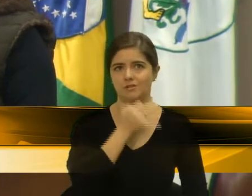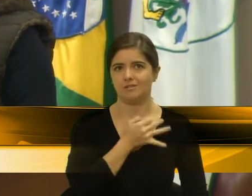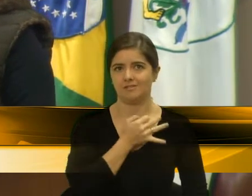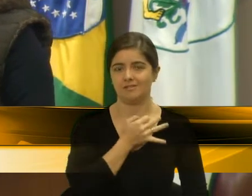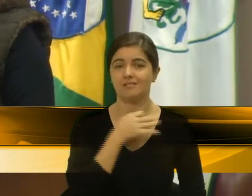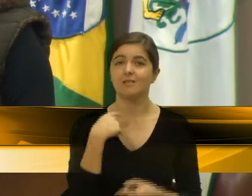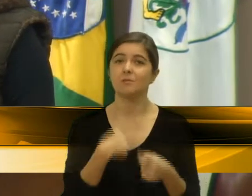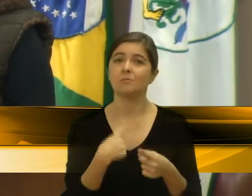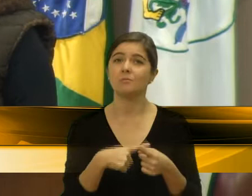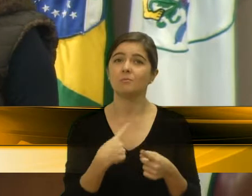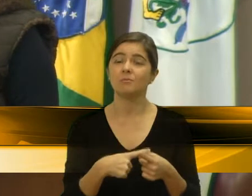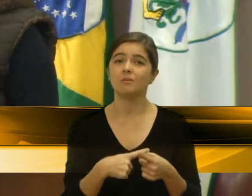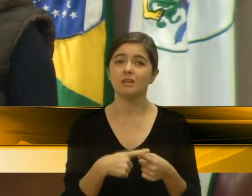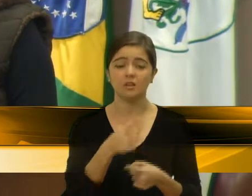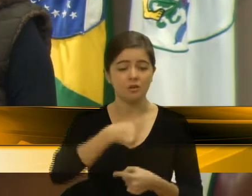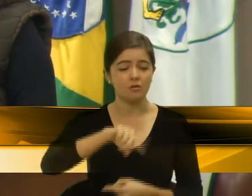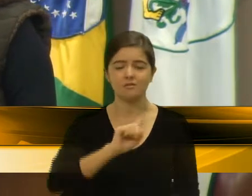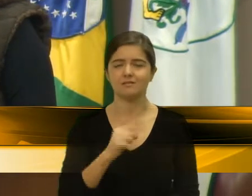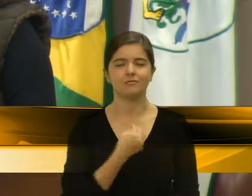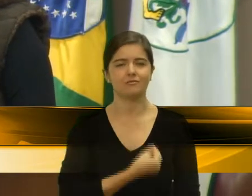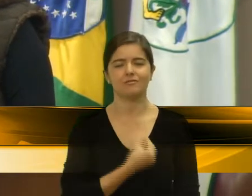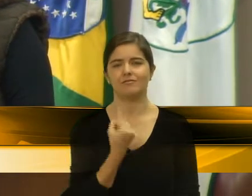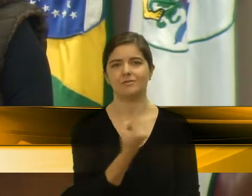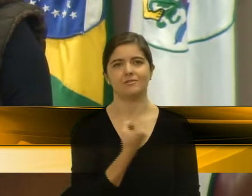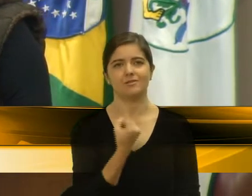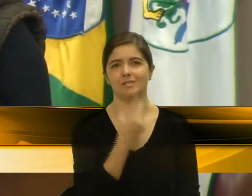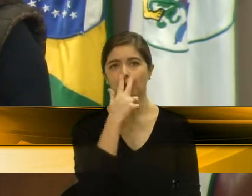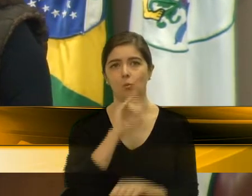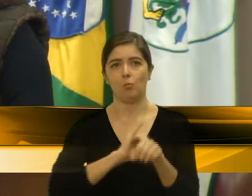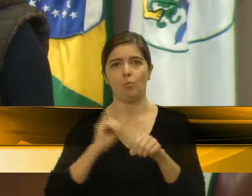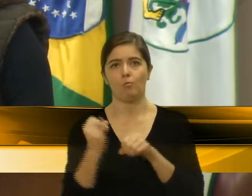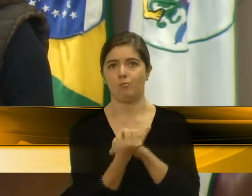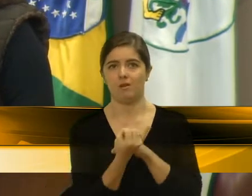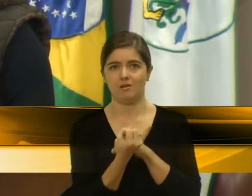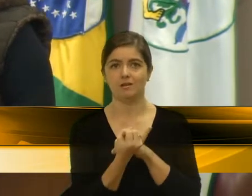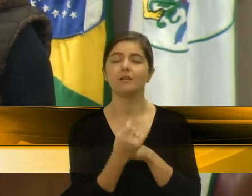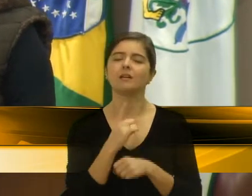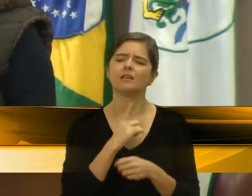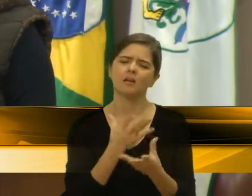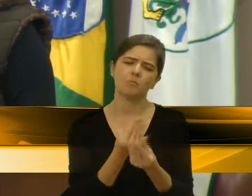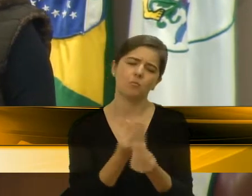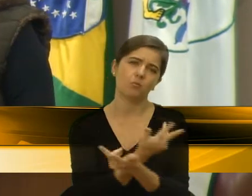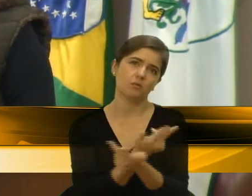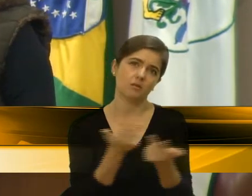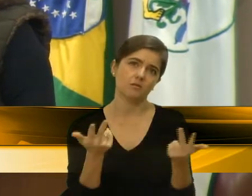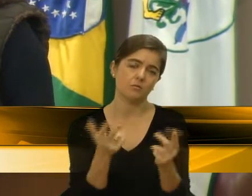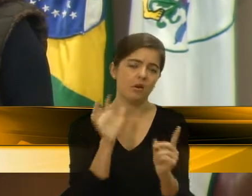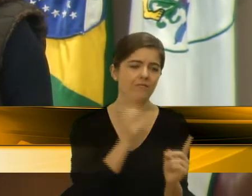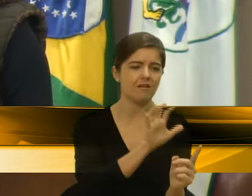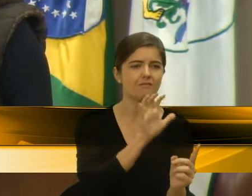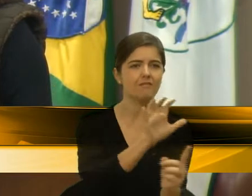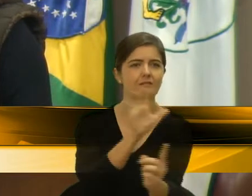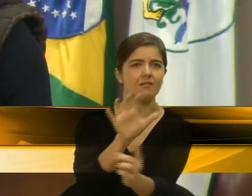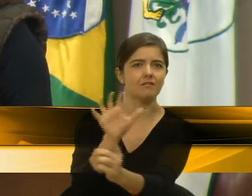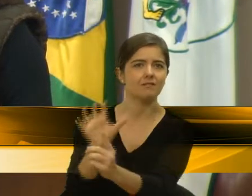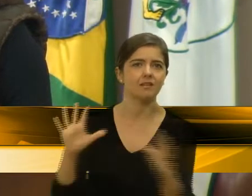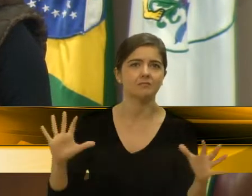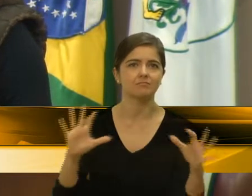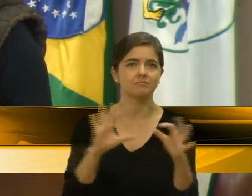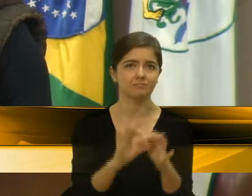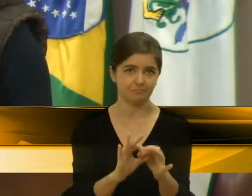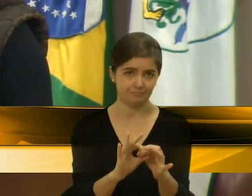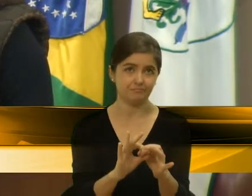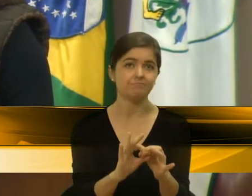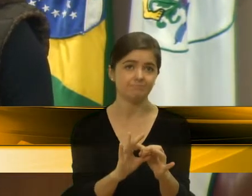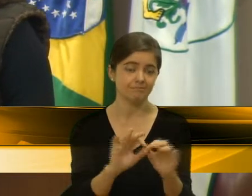porque não vivemos isolados em uma ilha. Muitas coisas acabam afetando os municípios vizinhos e muitas